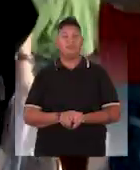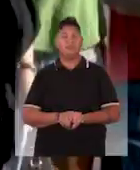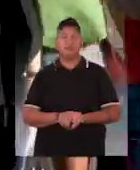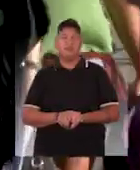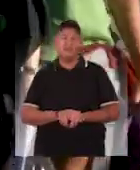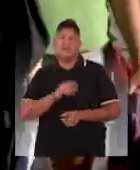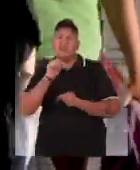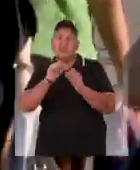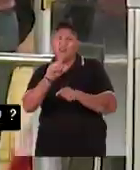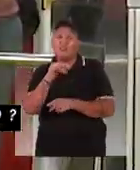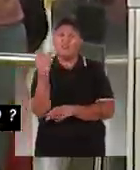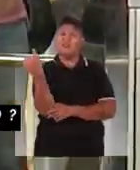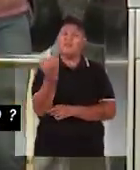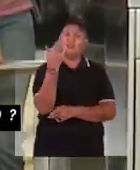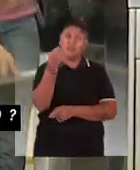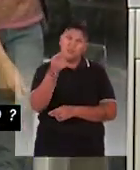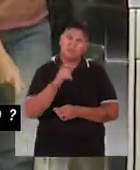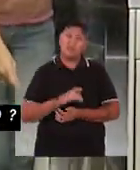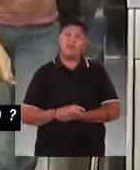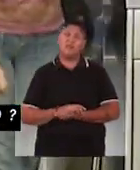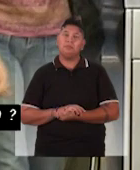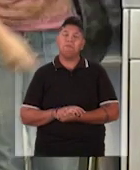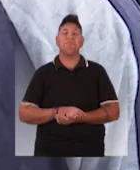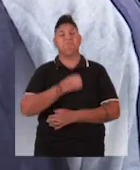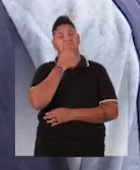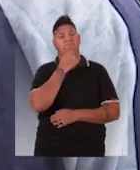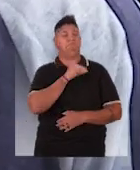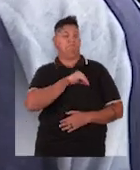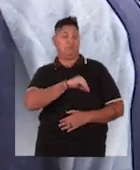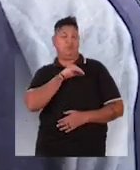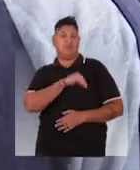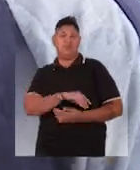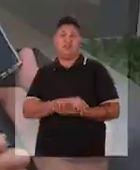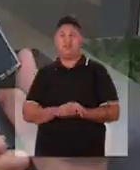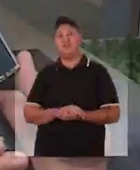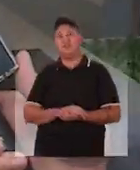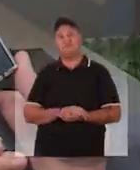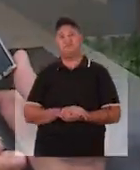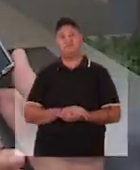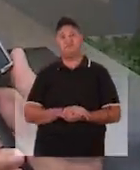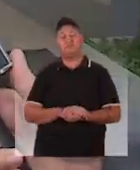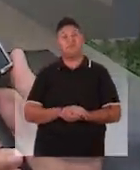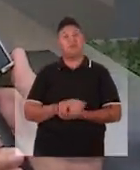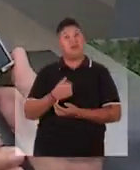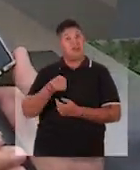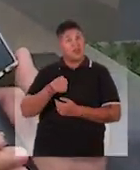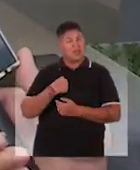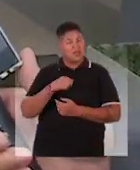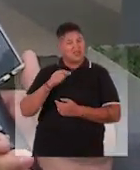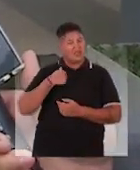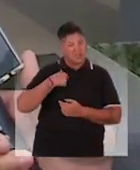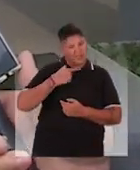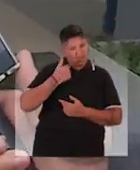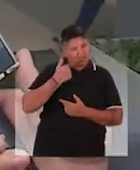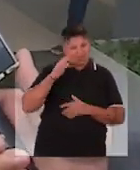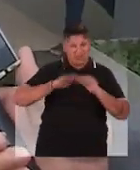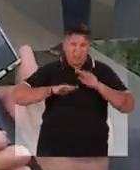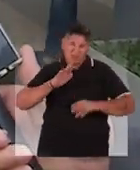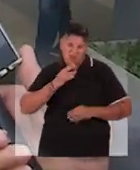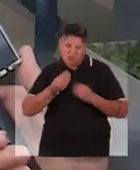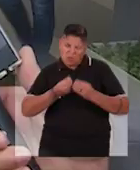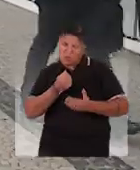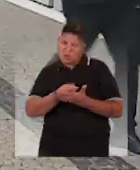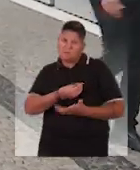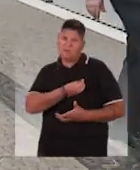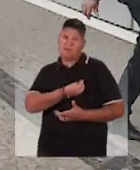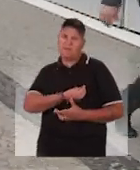O que é importante para você em um emprego? Um bom salário. O que importa é devido ao custo